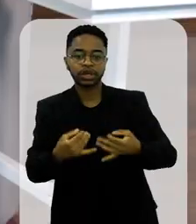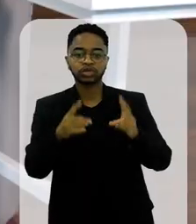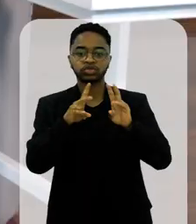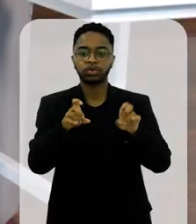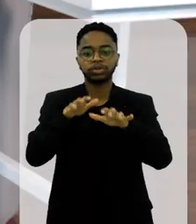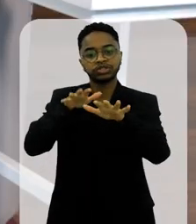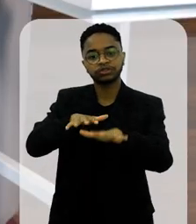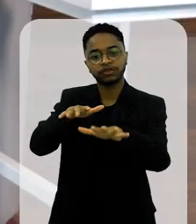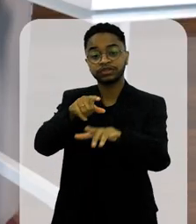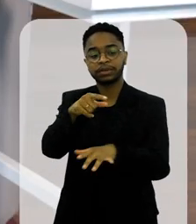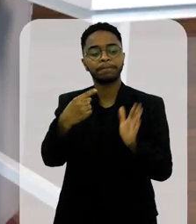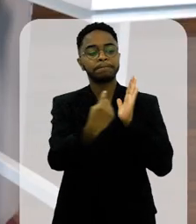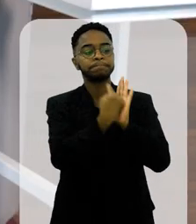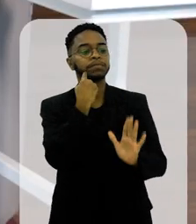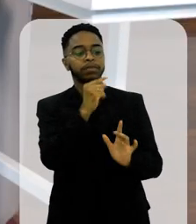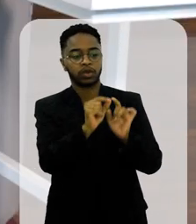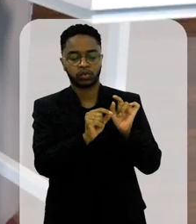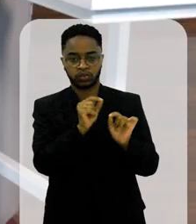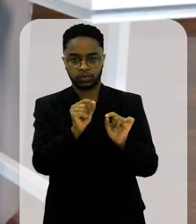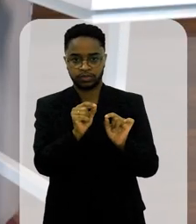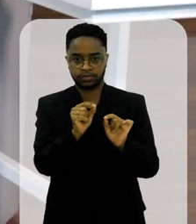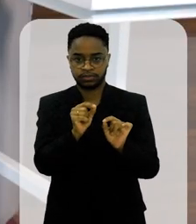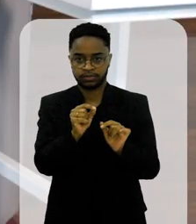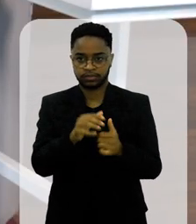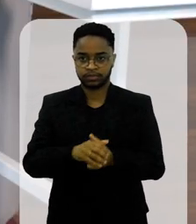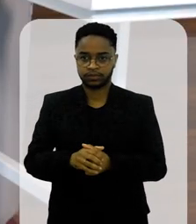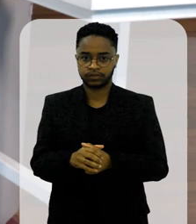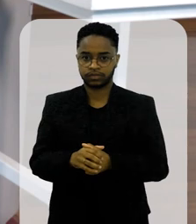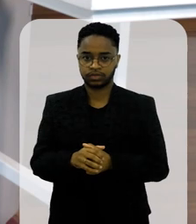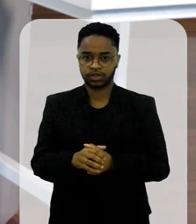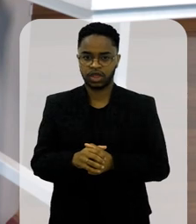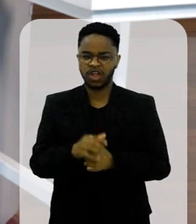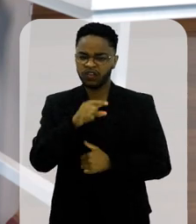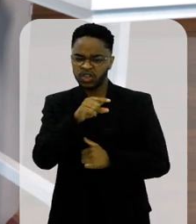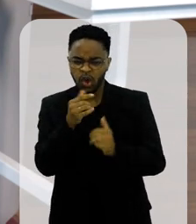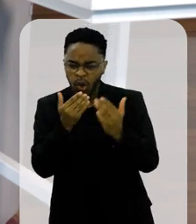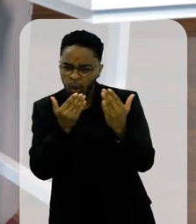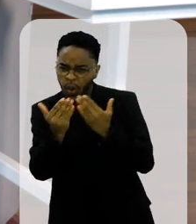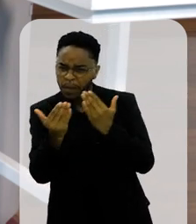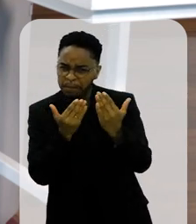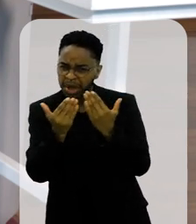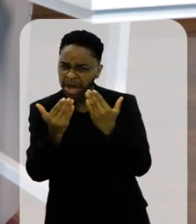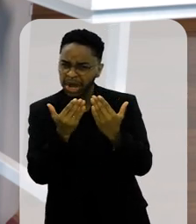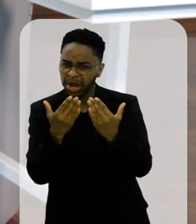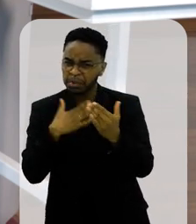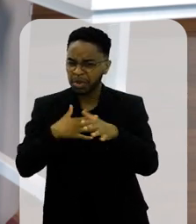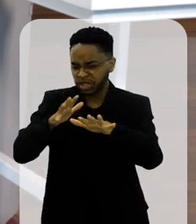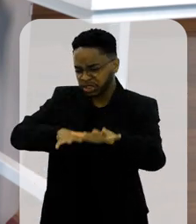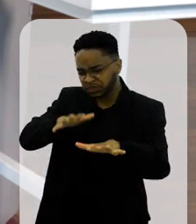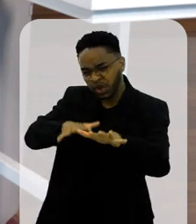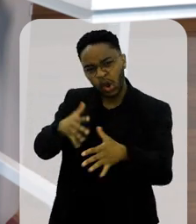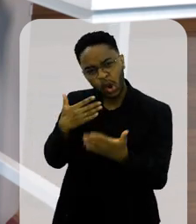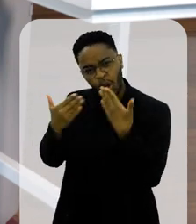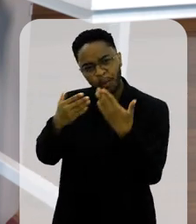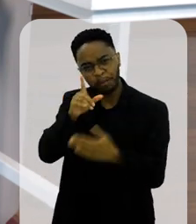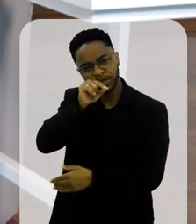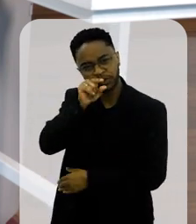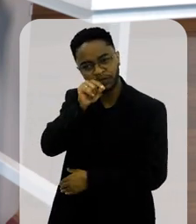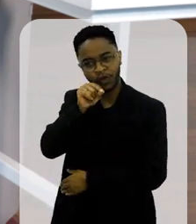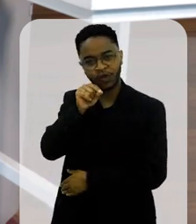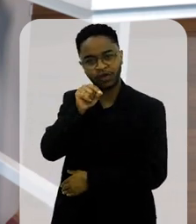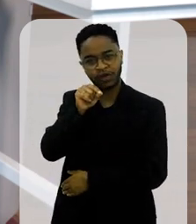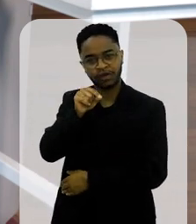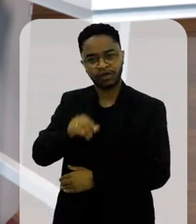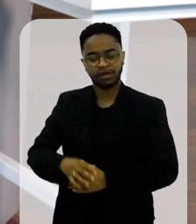desfile. Em determinado, você me pergunta assim, em determinado momento, você me pergunta, mas você está comparando o meu desfile com o